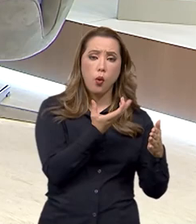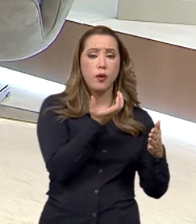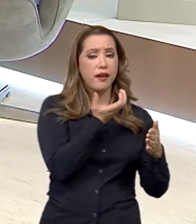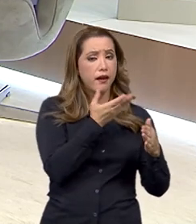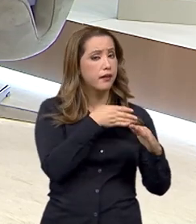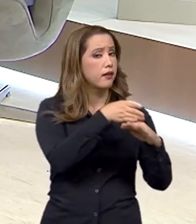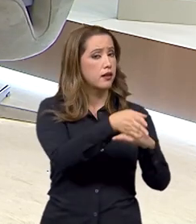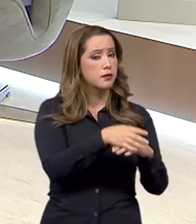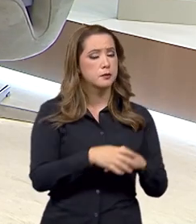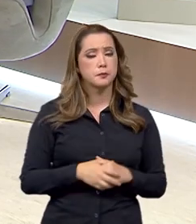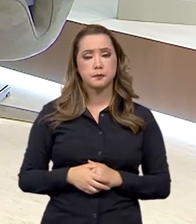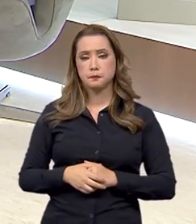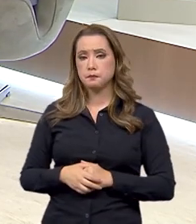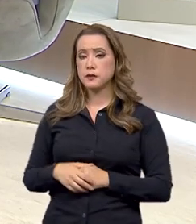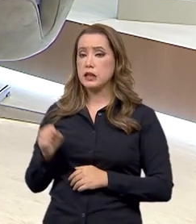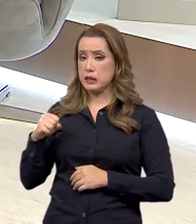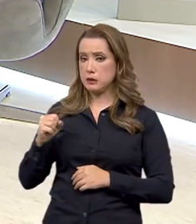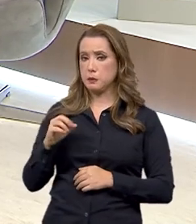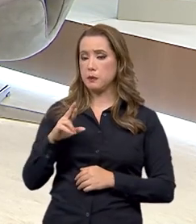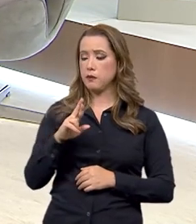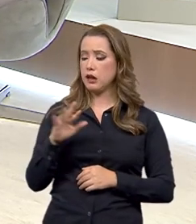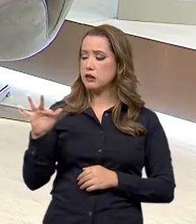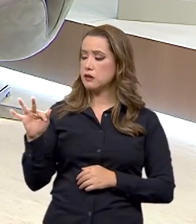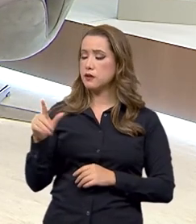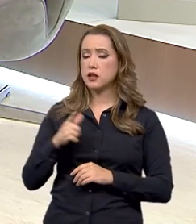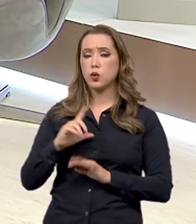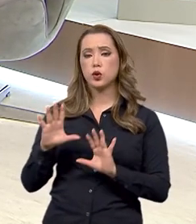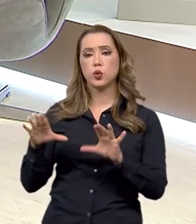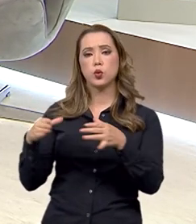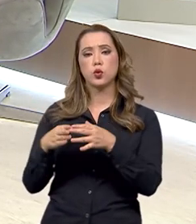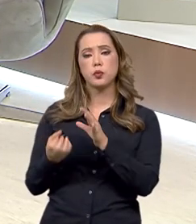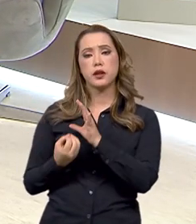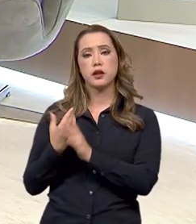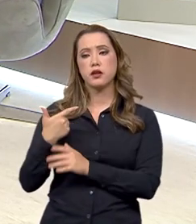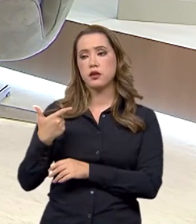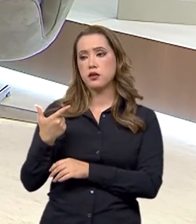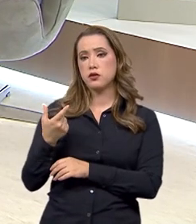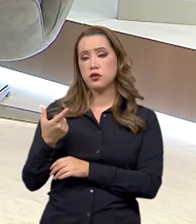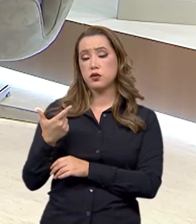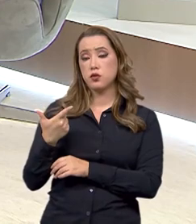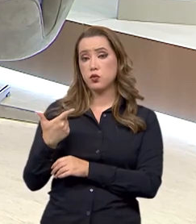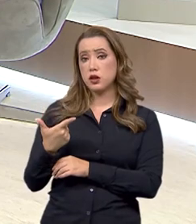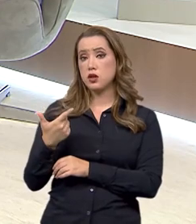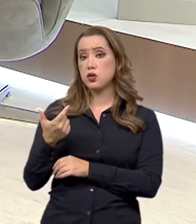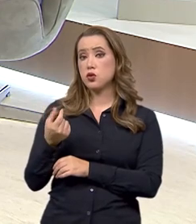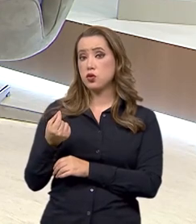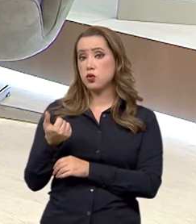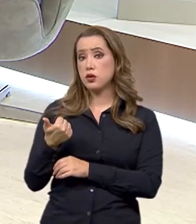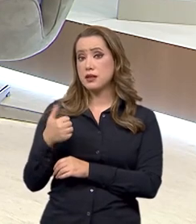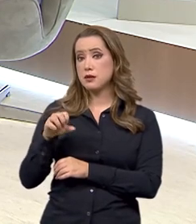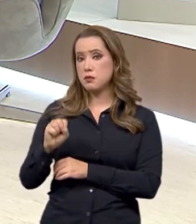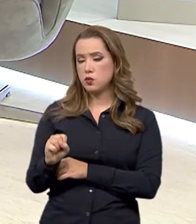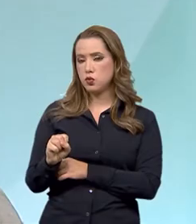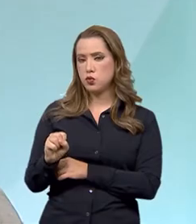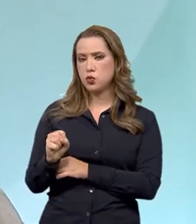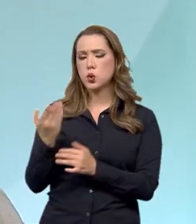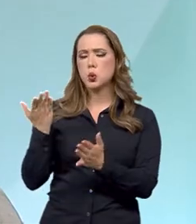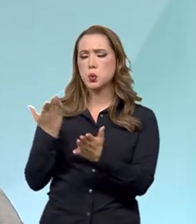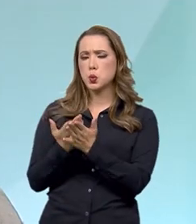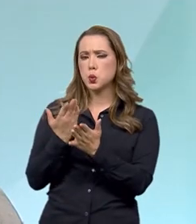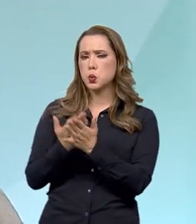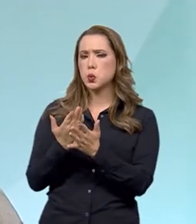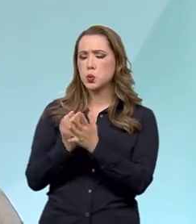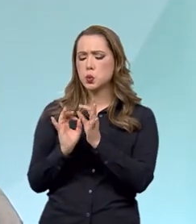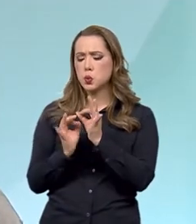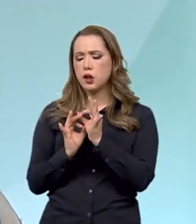Federal tem um grupo que foi formado em 2018, que produziu um estudo bastante aprofundado, bastante